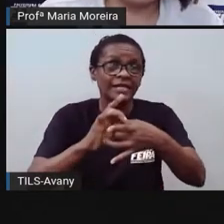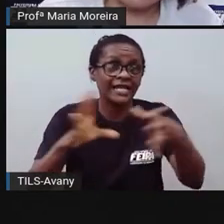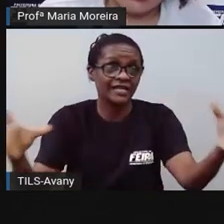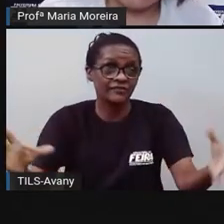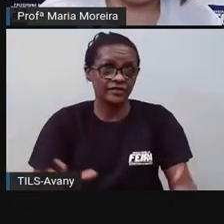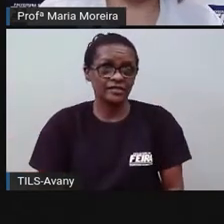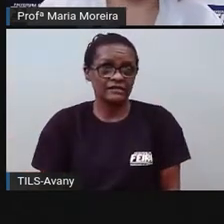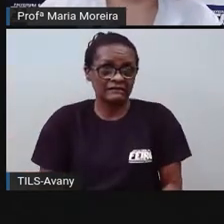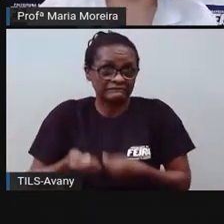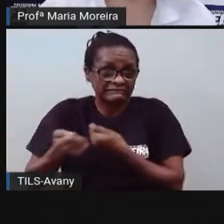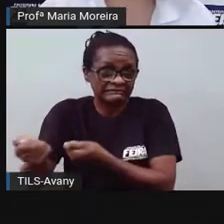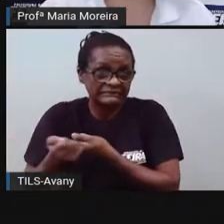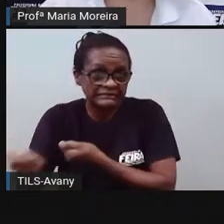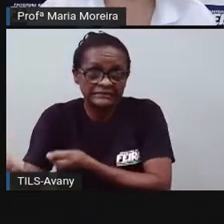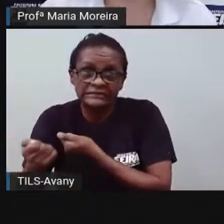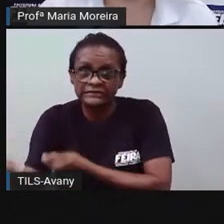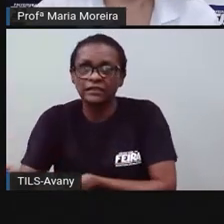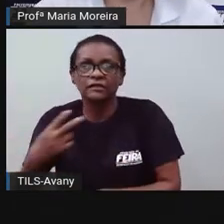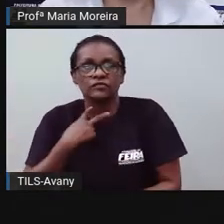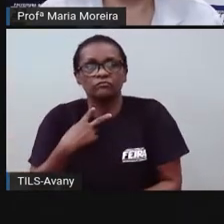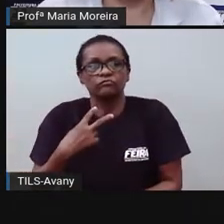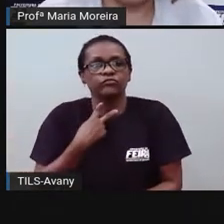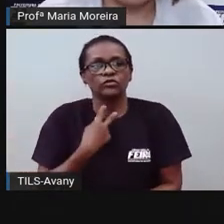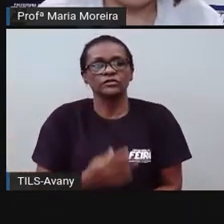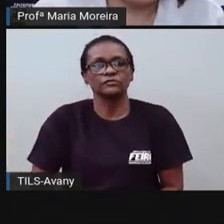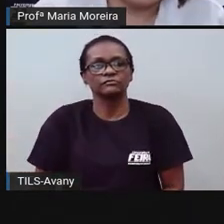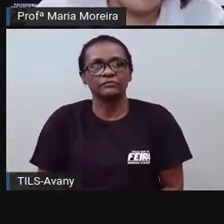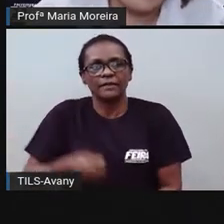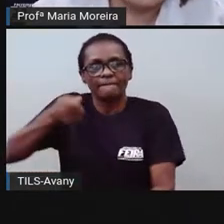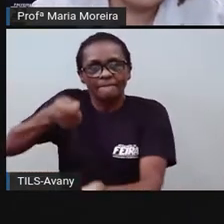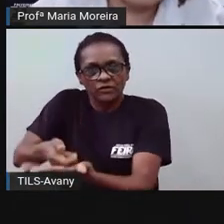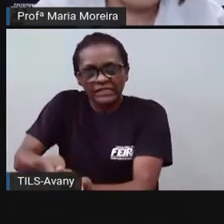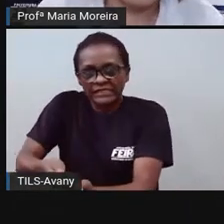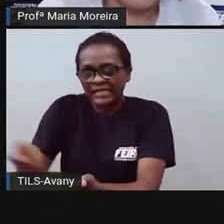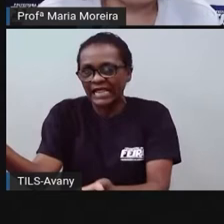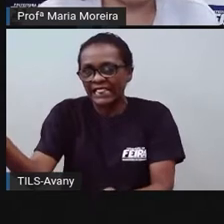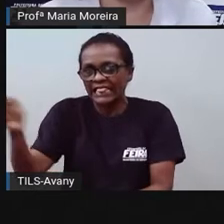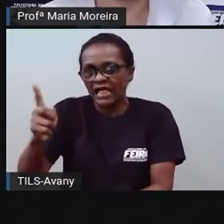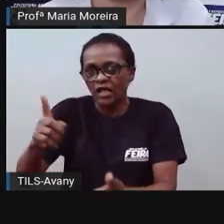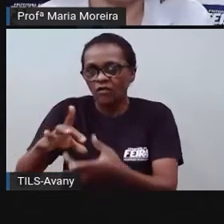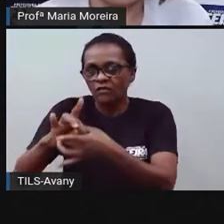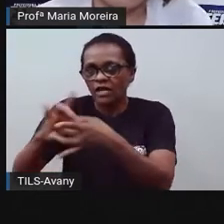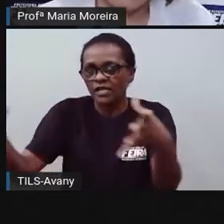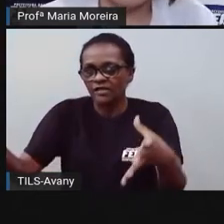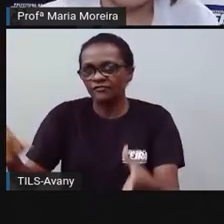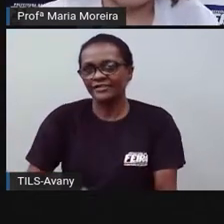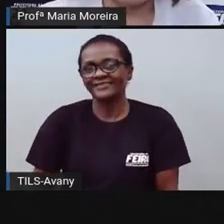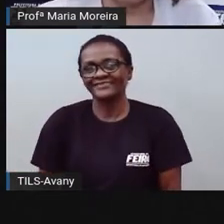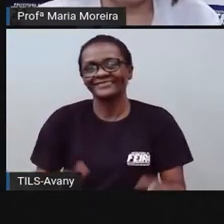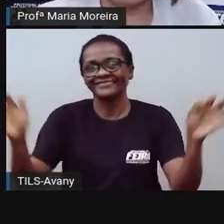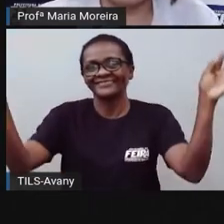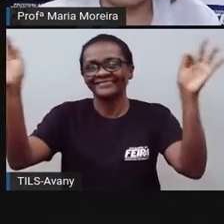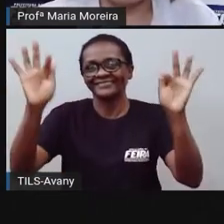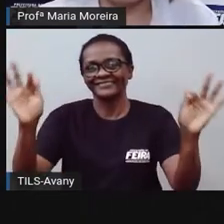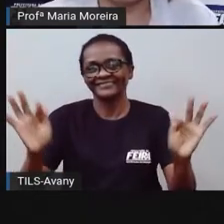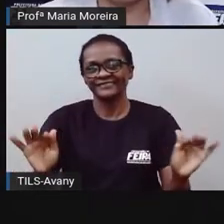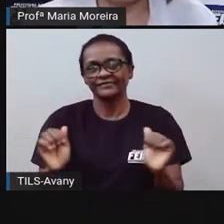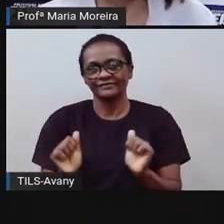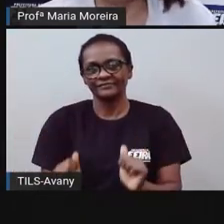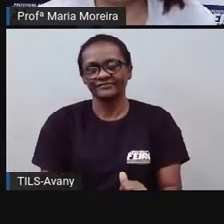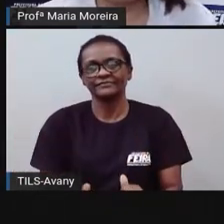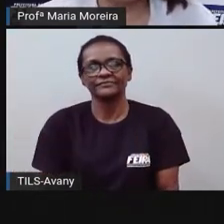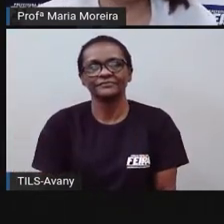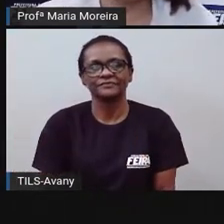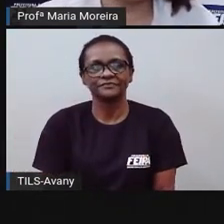perseguidas e também não serão, o quê? Elas punidas, elas têm a liberdade aí de expressão. Fantástico,